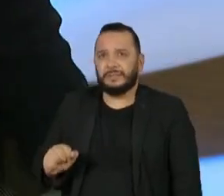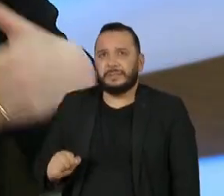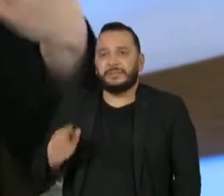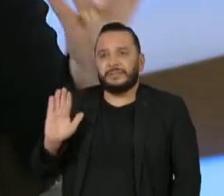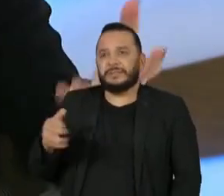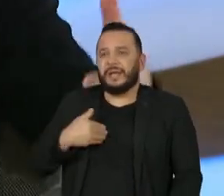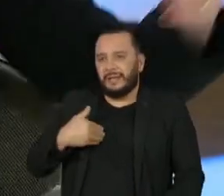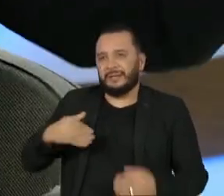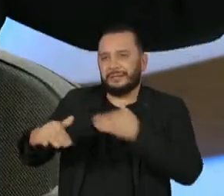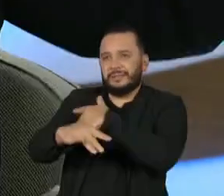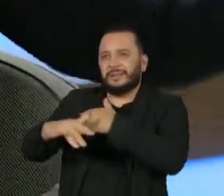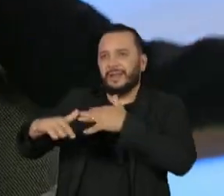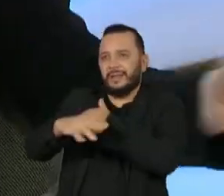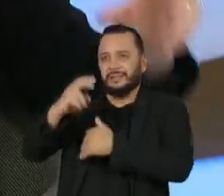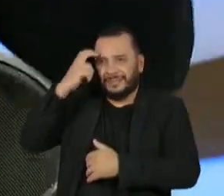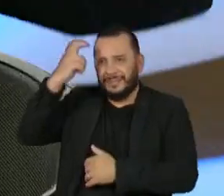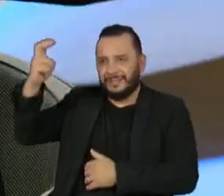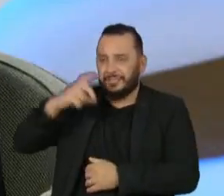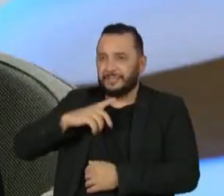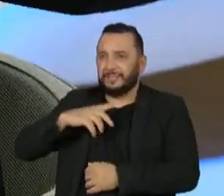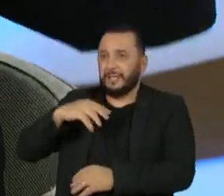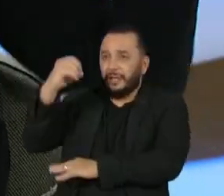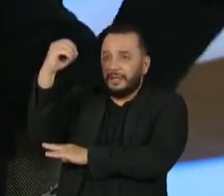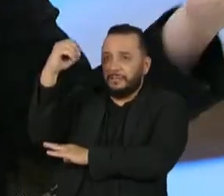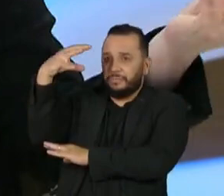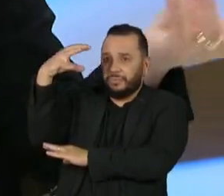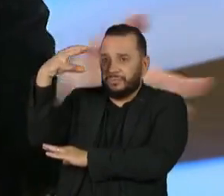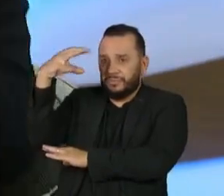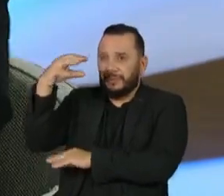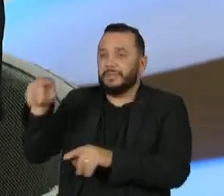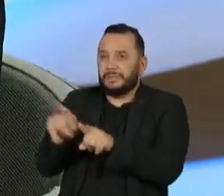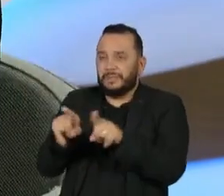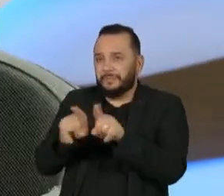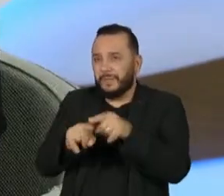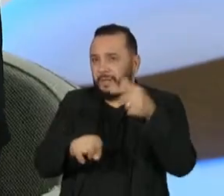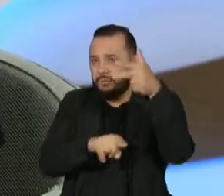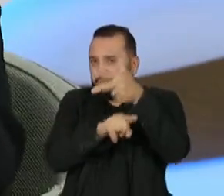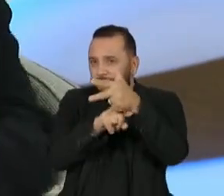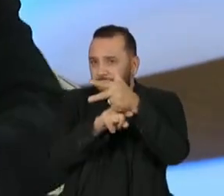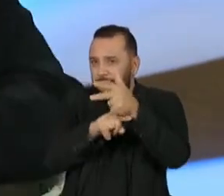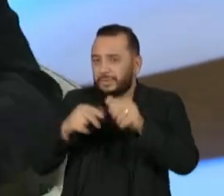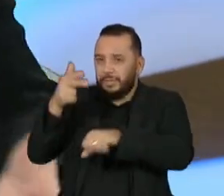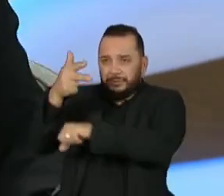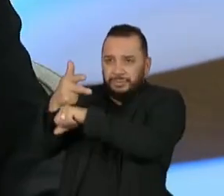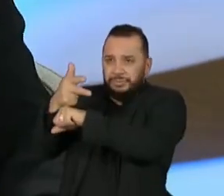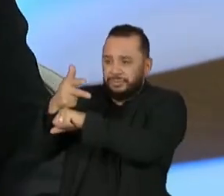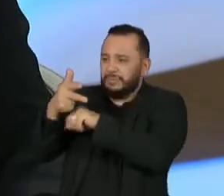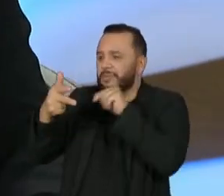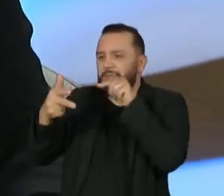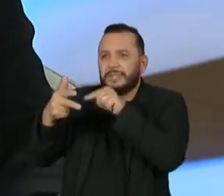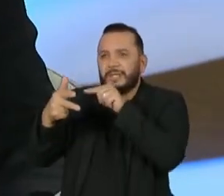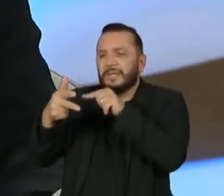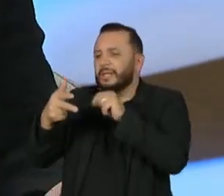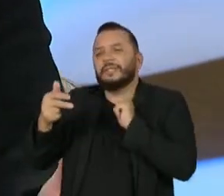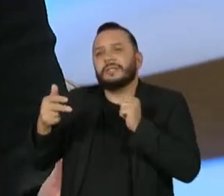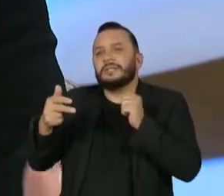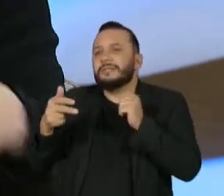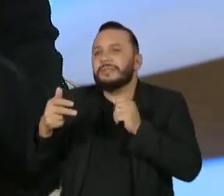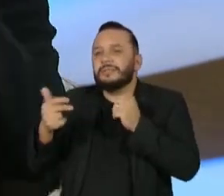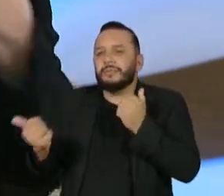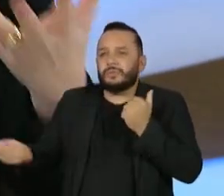inteligentes, que a gente tem hoje com a iluminação, com câmaras de vigilância, substituindo, por exemplo, guardas